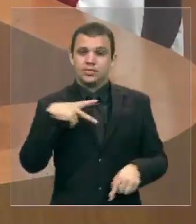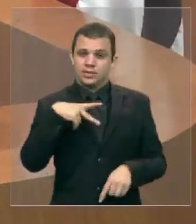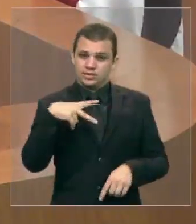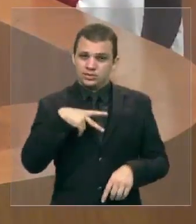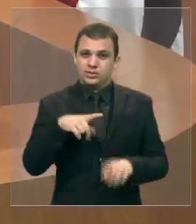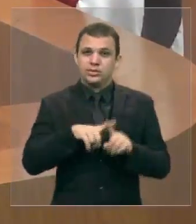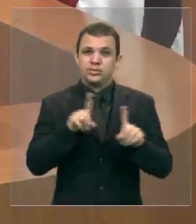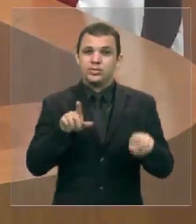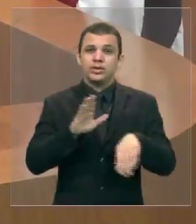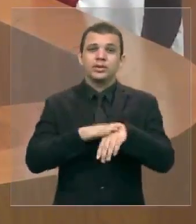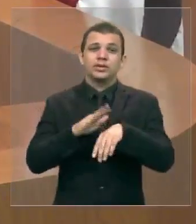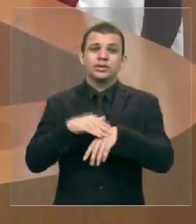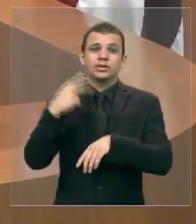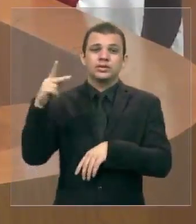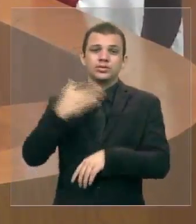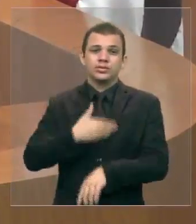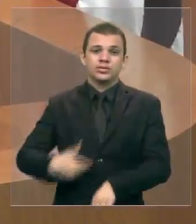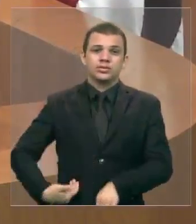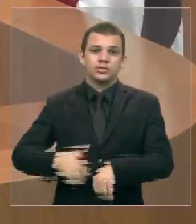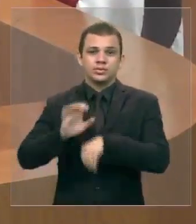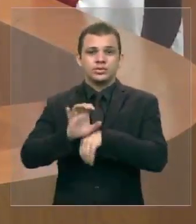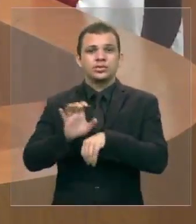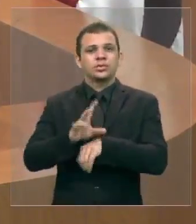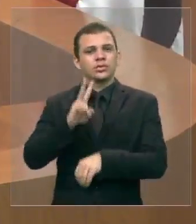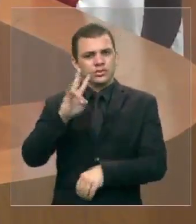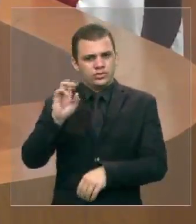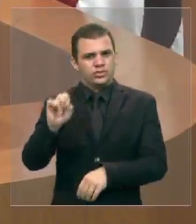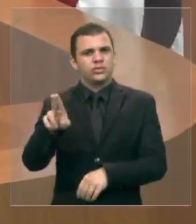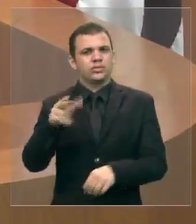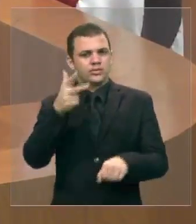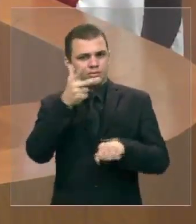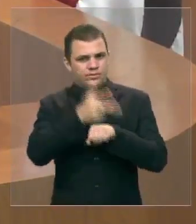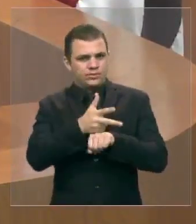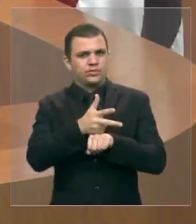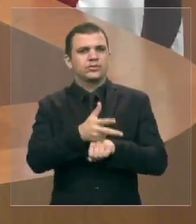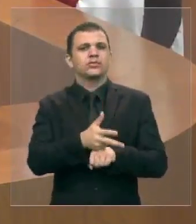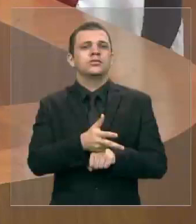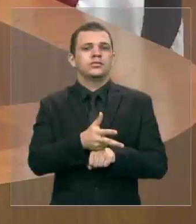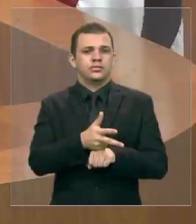E foi filmar, estão mandando filmar,